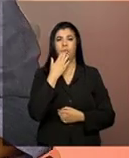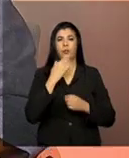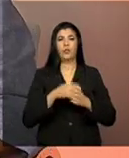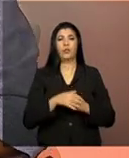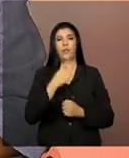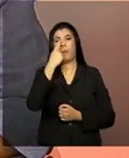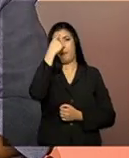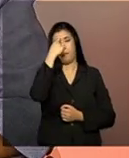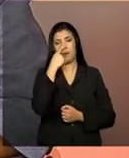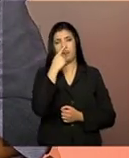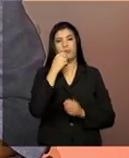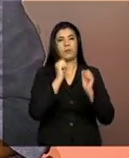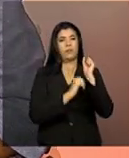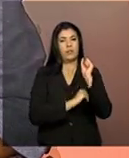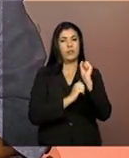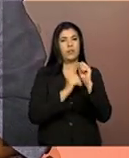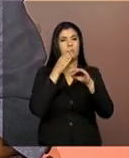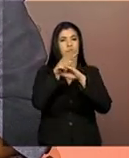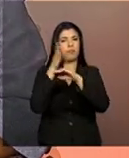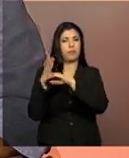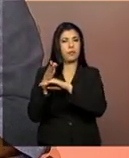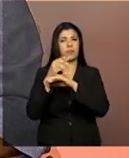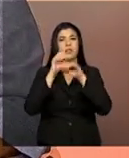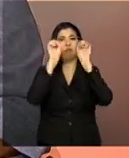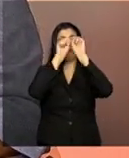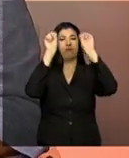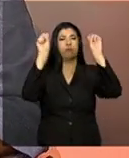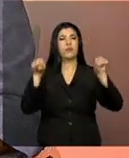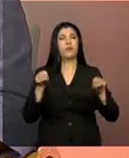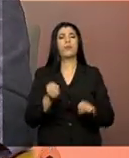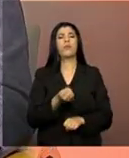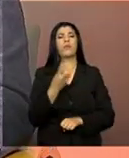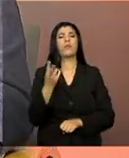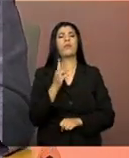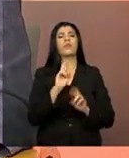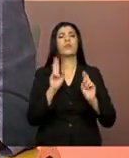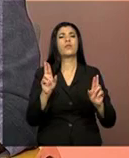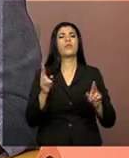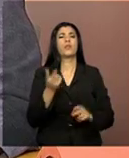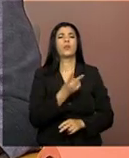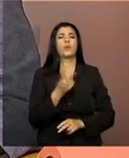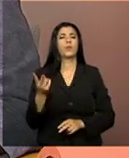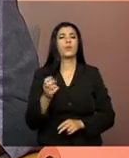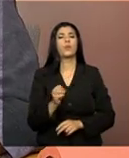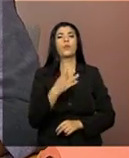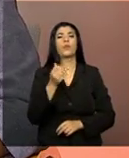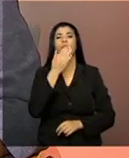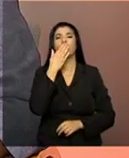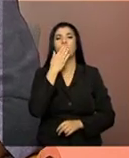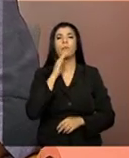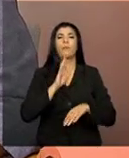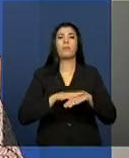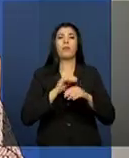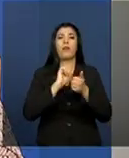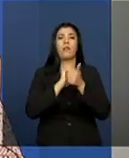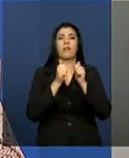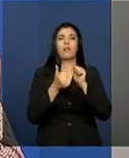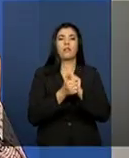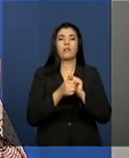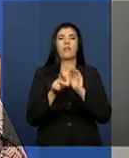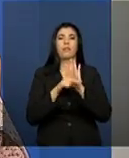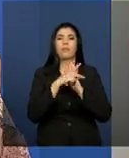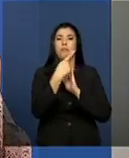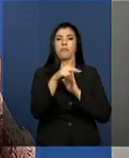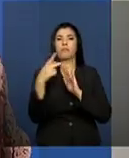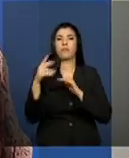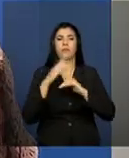eletrônico. Qual a diferença entre esses dois perfis e qual o mais adequado para cada tipo de profissional? Existe uma